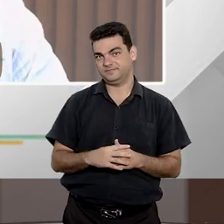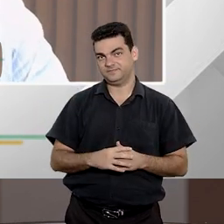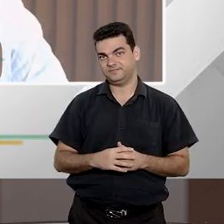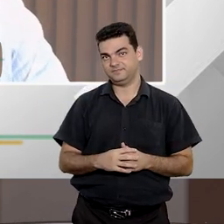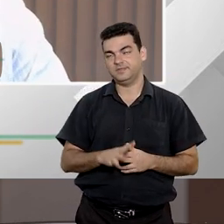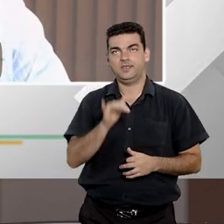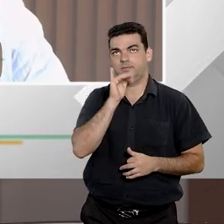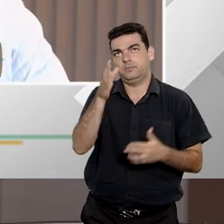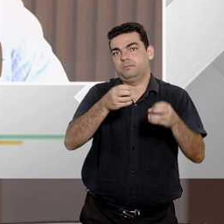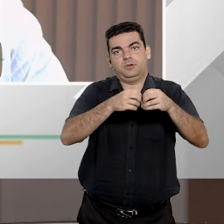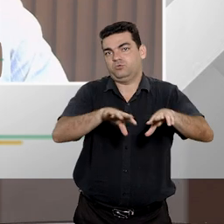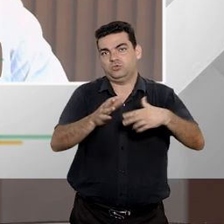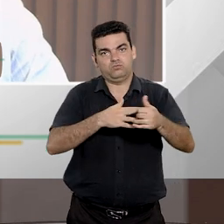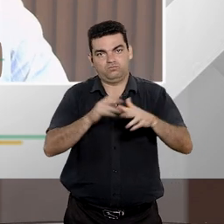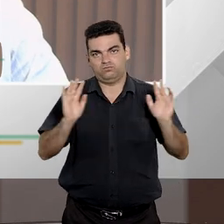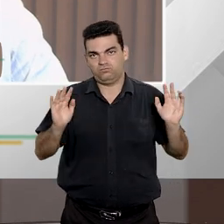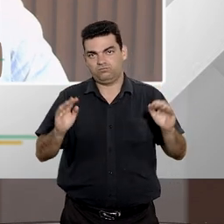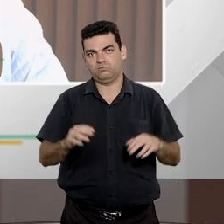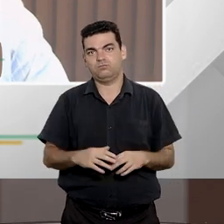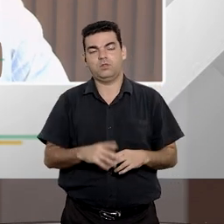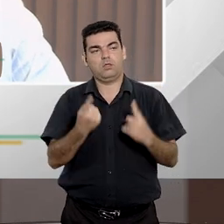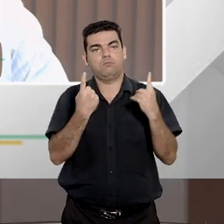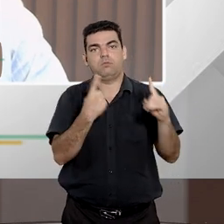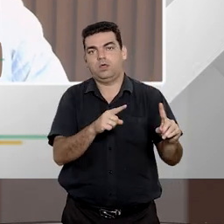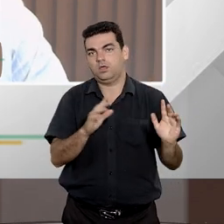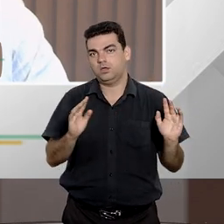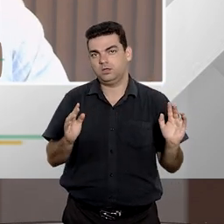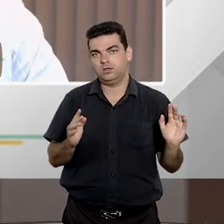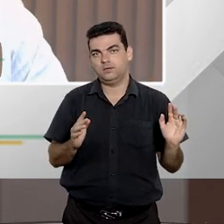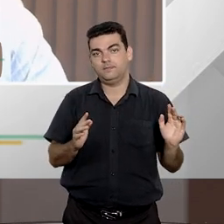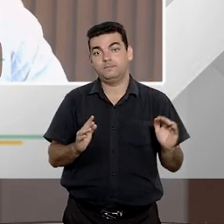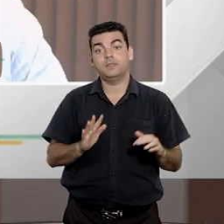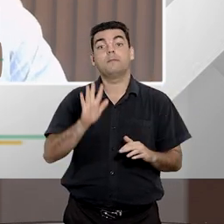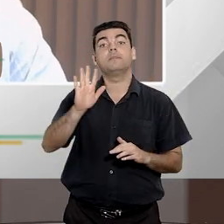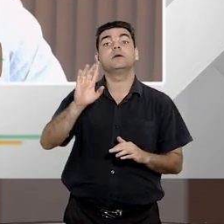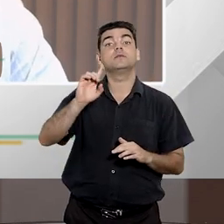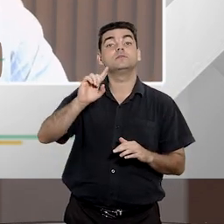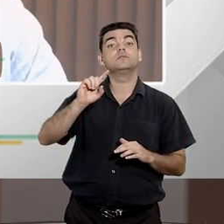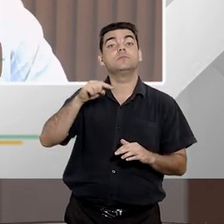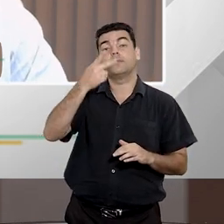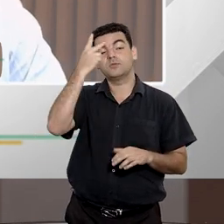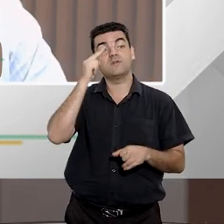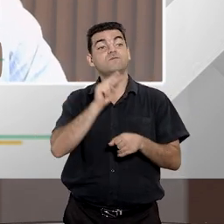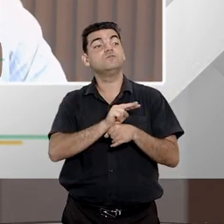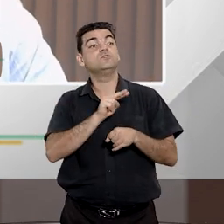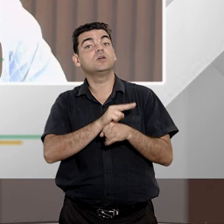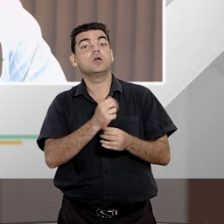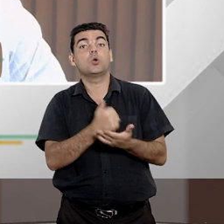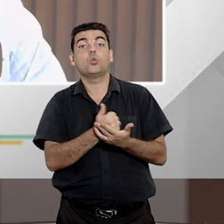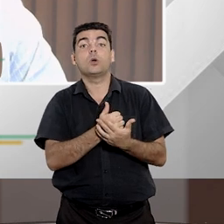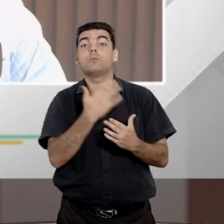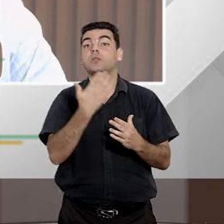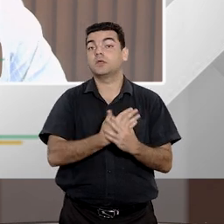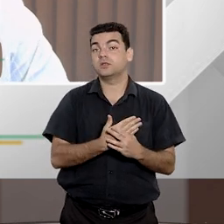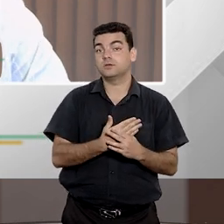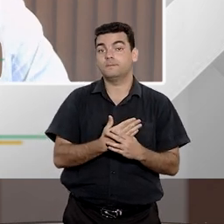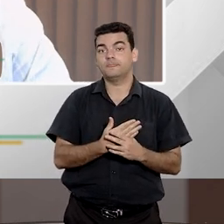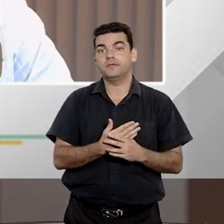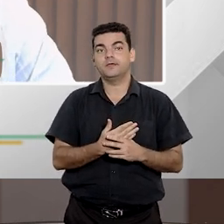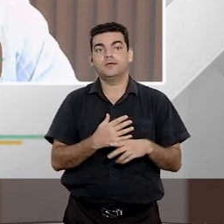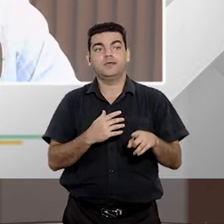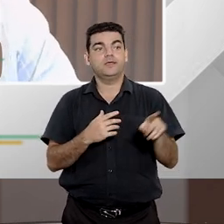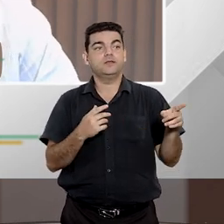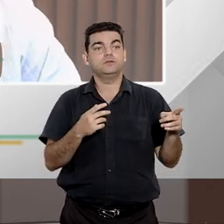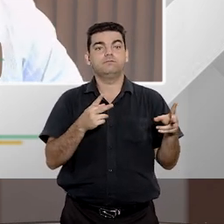houve um dano, houve uma ofensa ao direito e os órgãos que vão tutelar esses bens jurídicos, eles não vão